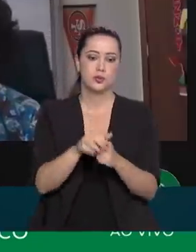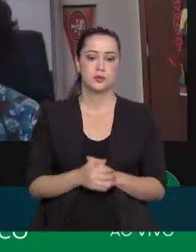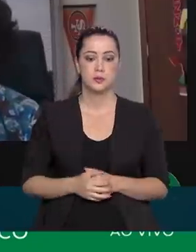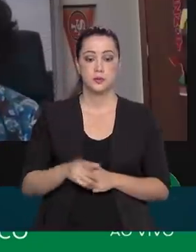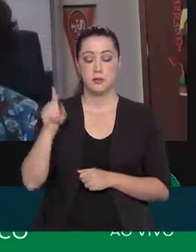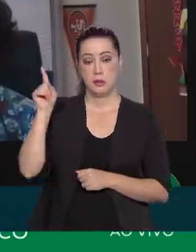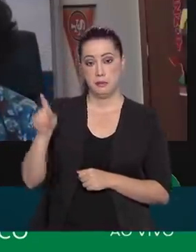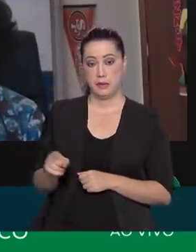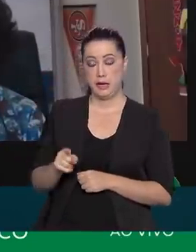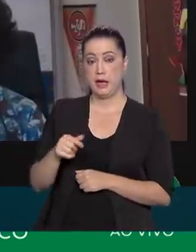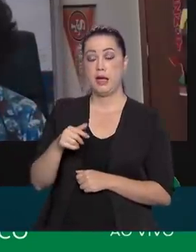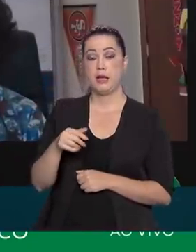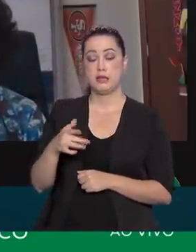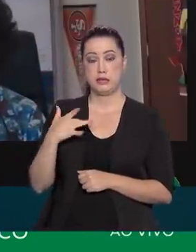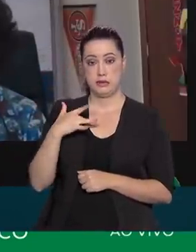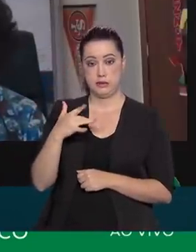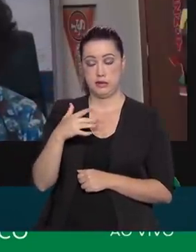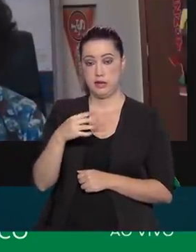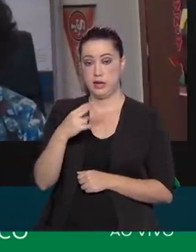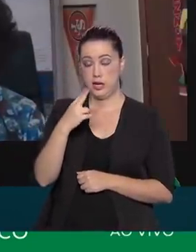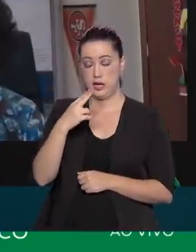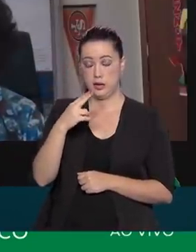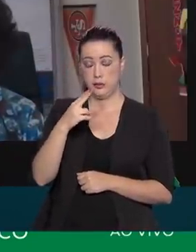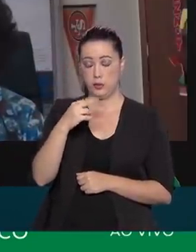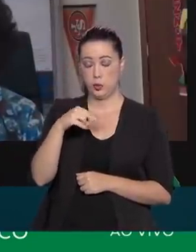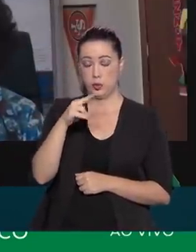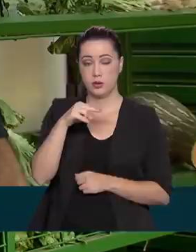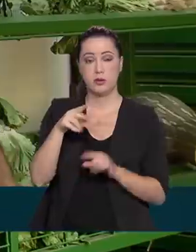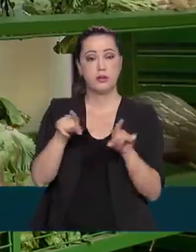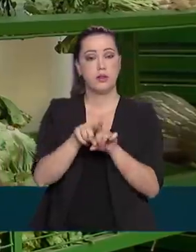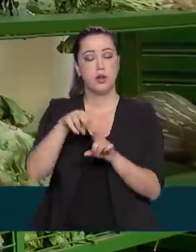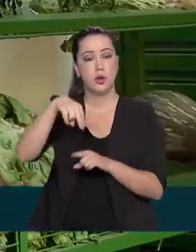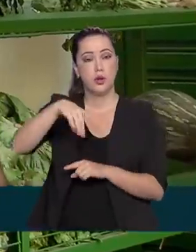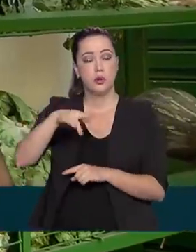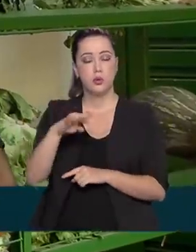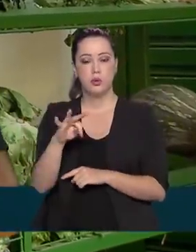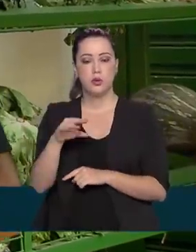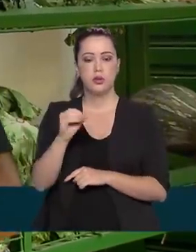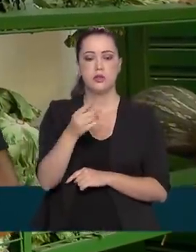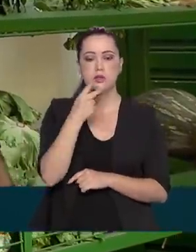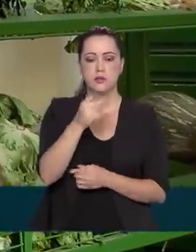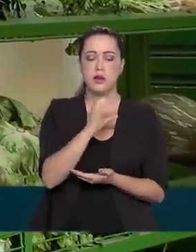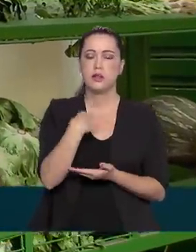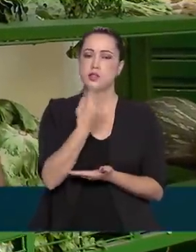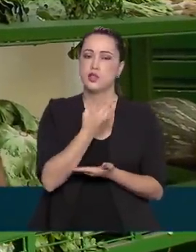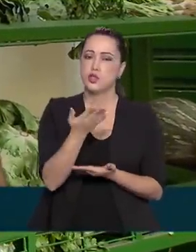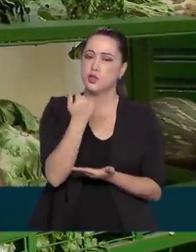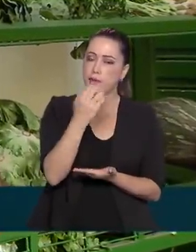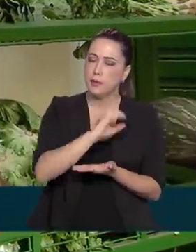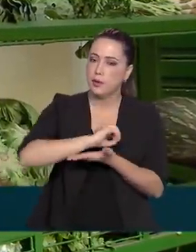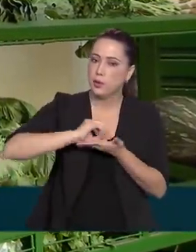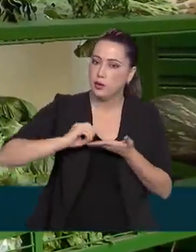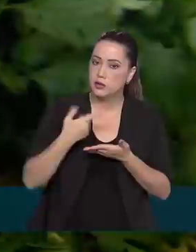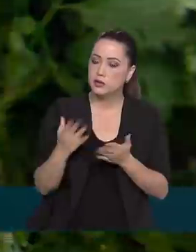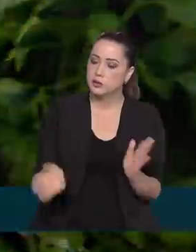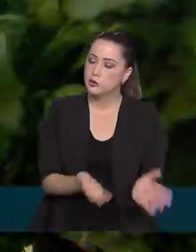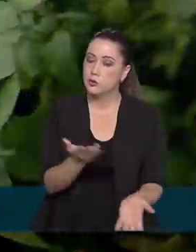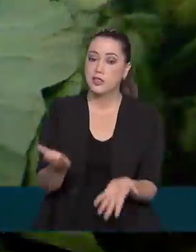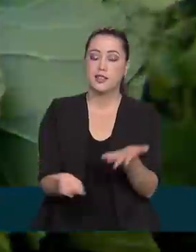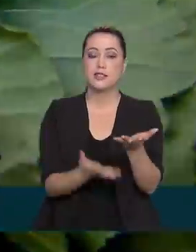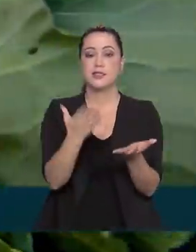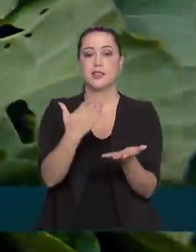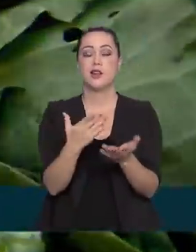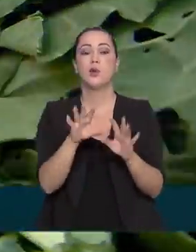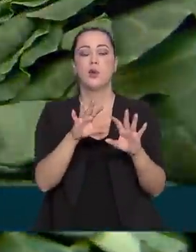essa nutricionista, ao consumir produtos orgânicos, estamos fortalecendo a agricultura familiar e